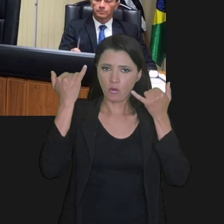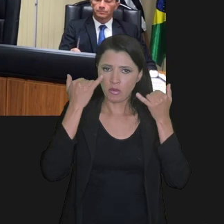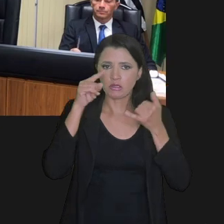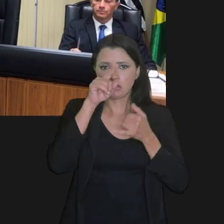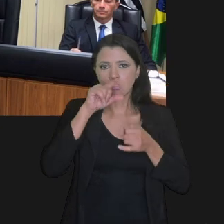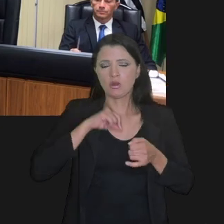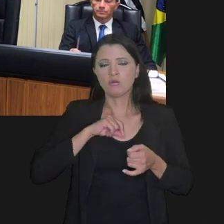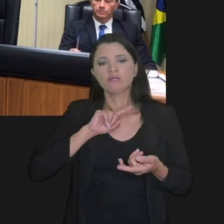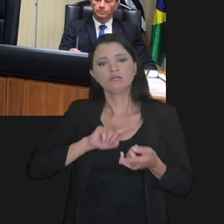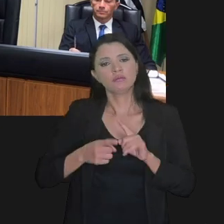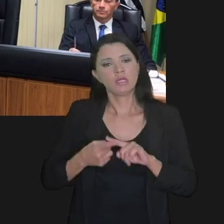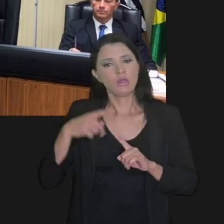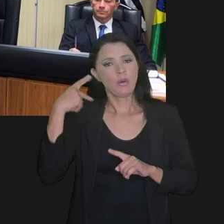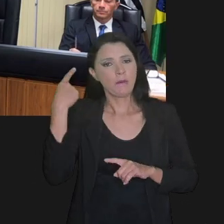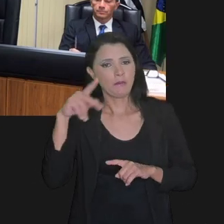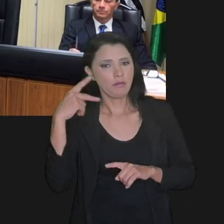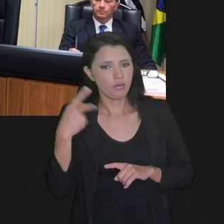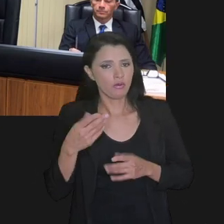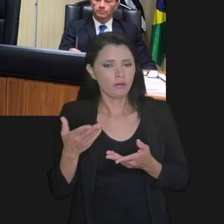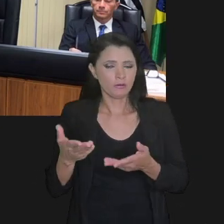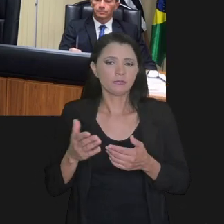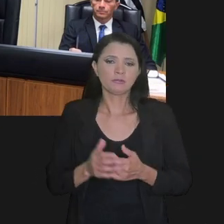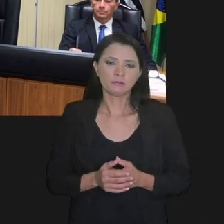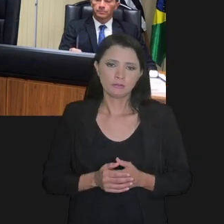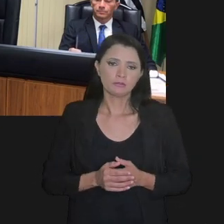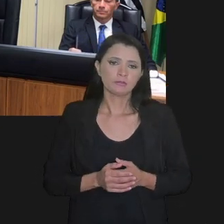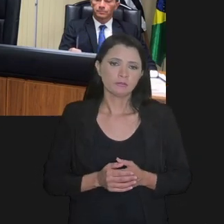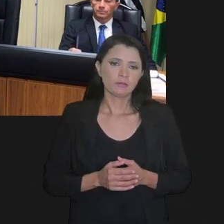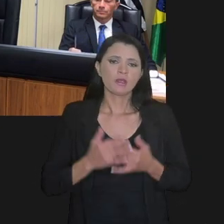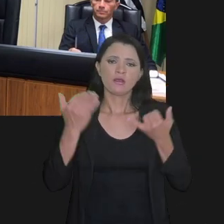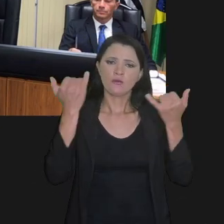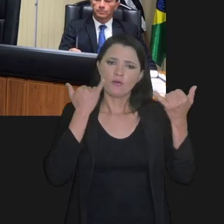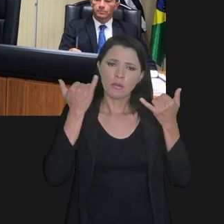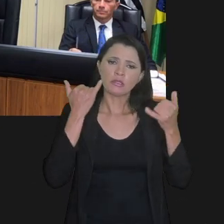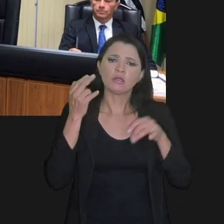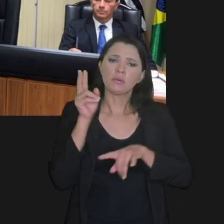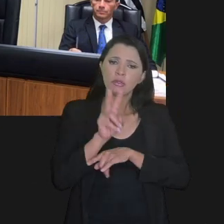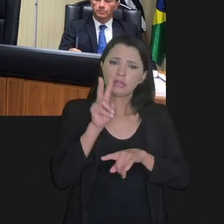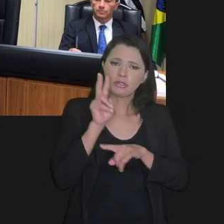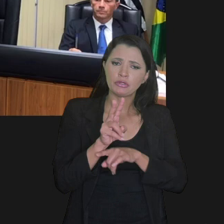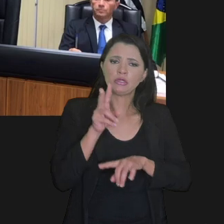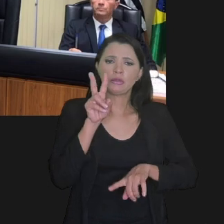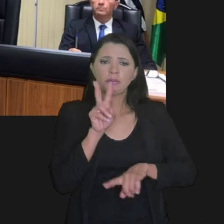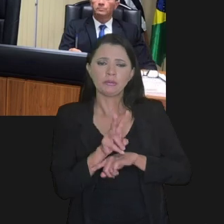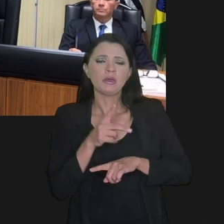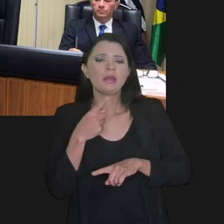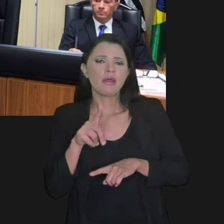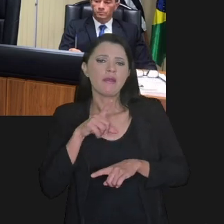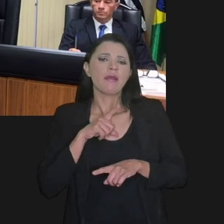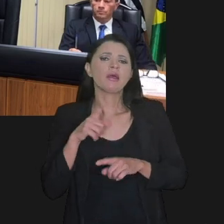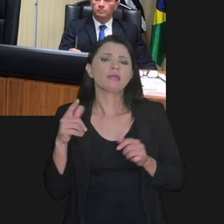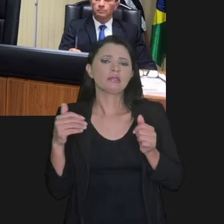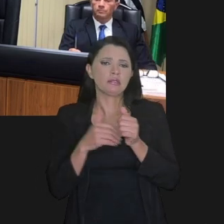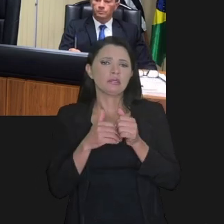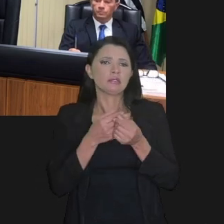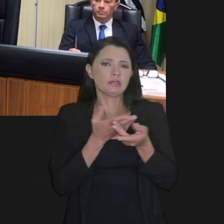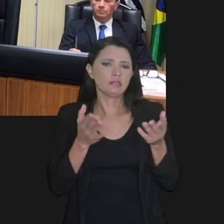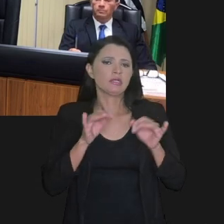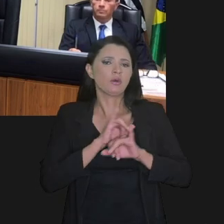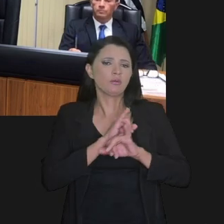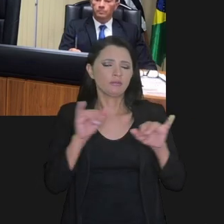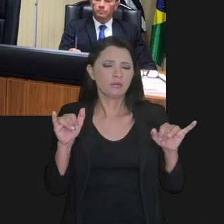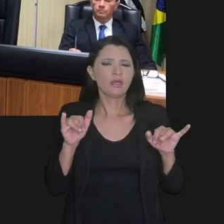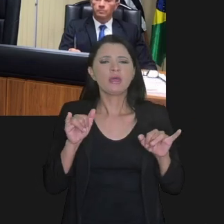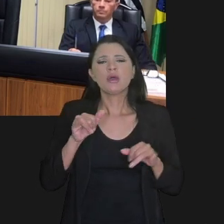acesso ao que está sendo firmado pelos seus pares. Obviamente, as informações protegidas por sigilo, elas são